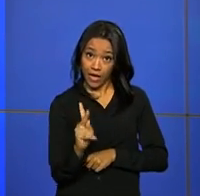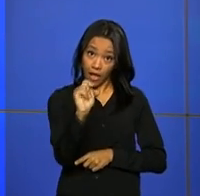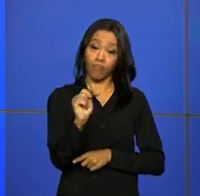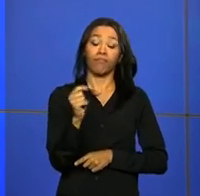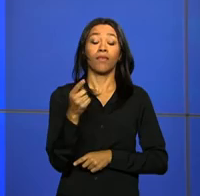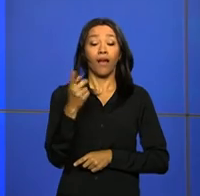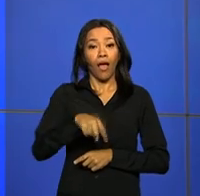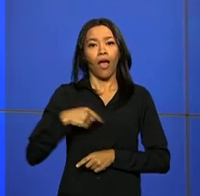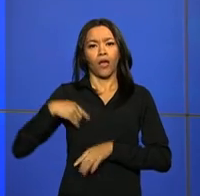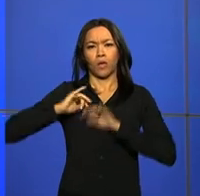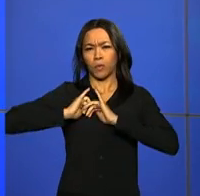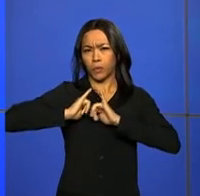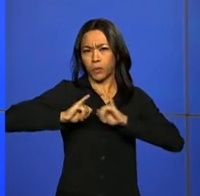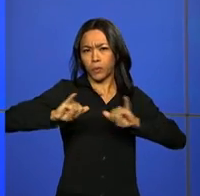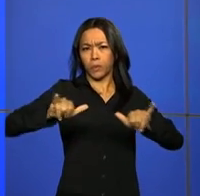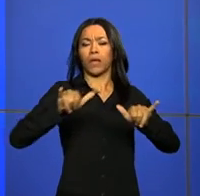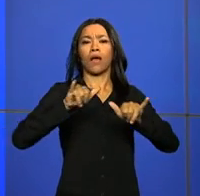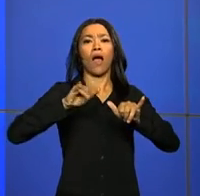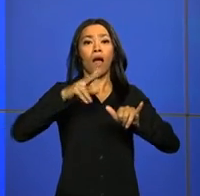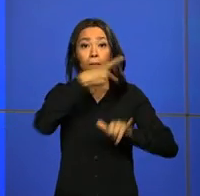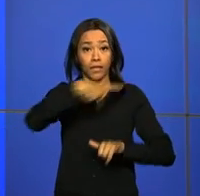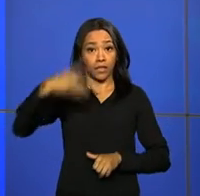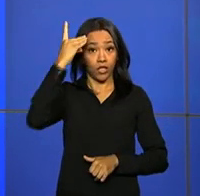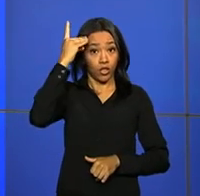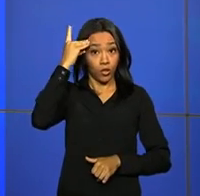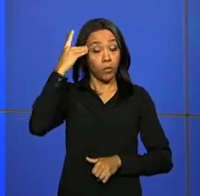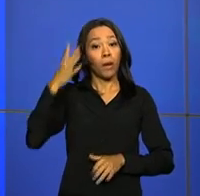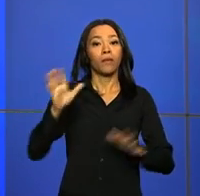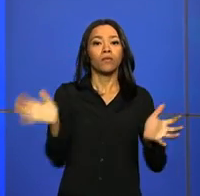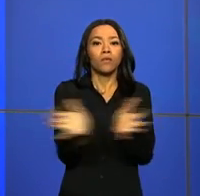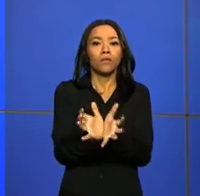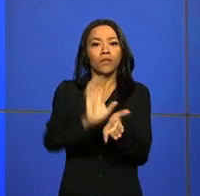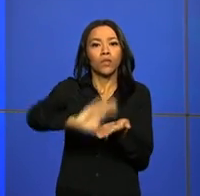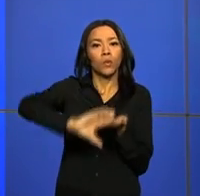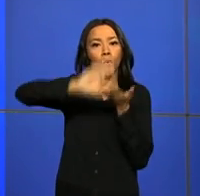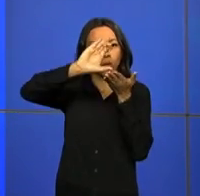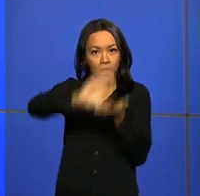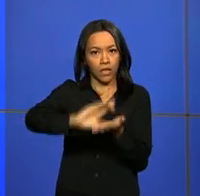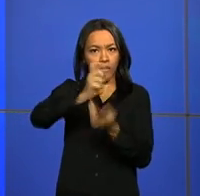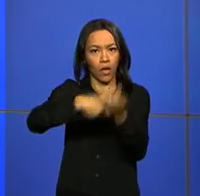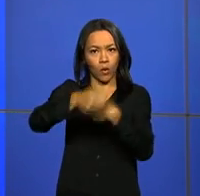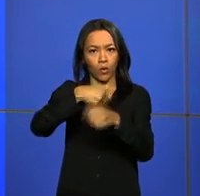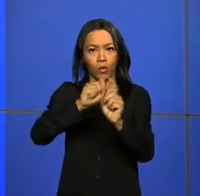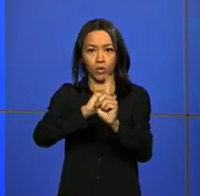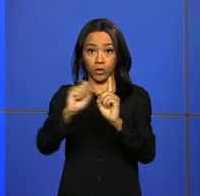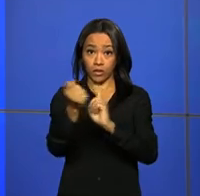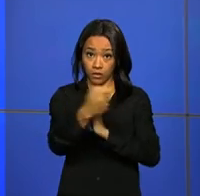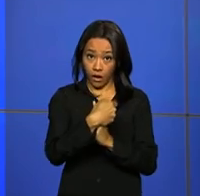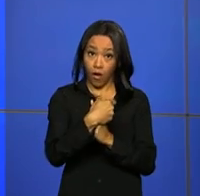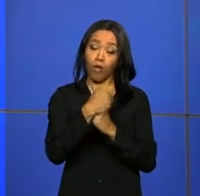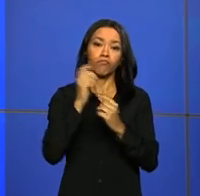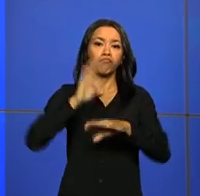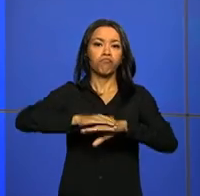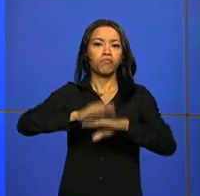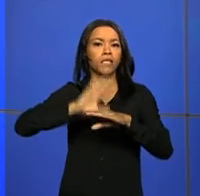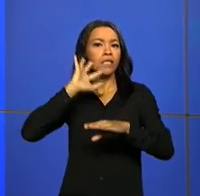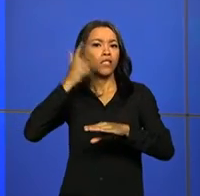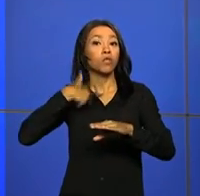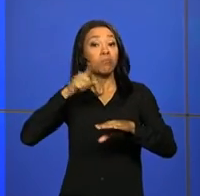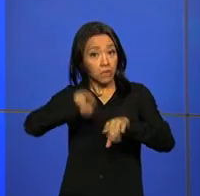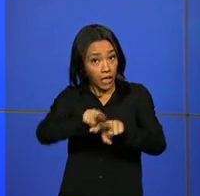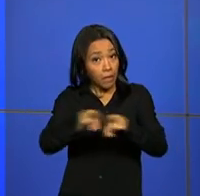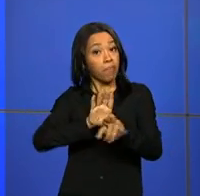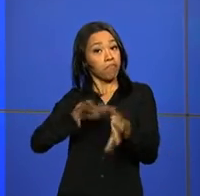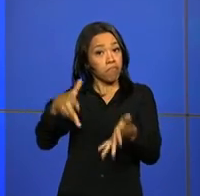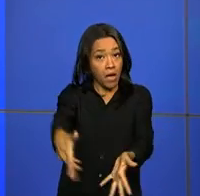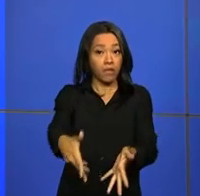convocação da presidenta Dilma Rousseff, membros do Conselho de Desenvolvimento Econômico e Social, Conselhão, decidiram participar da